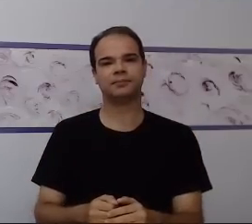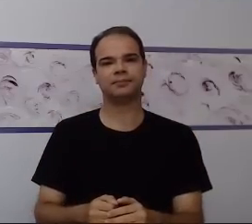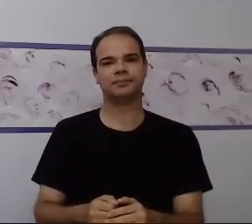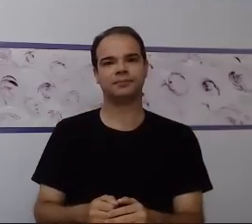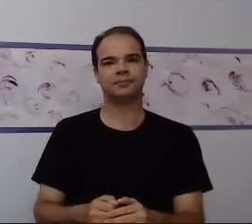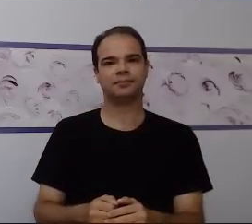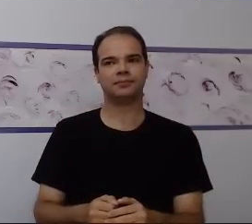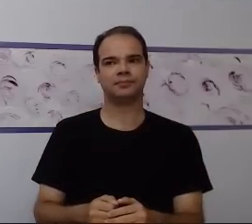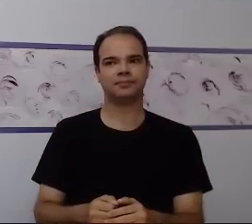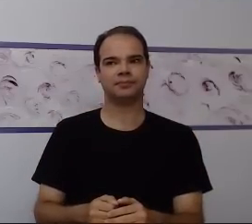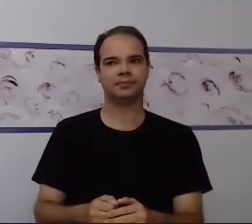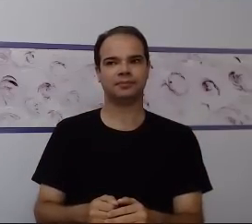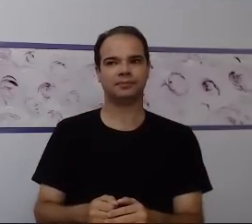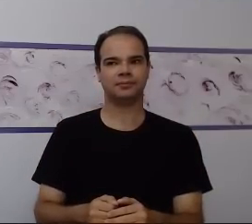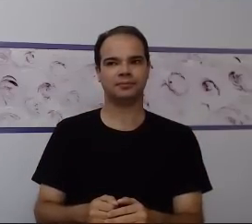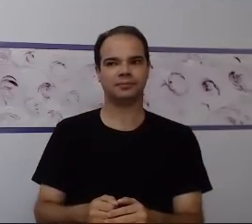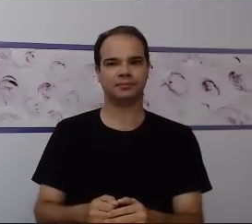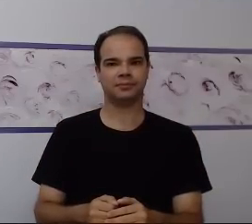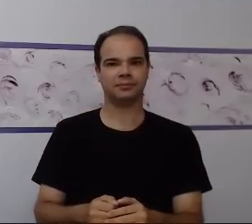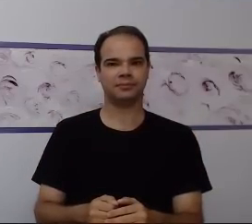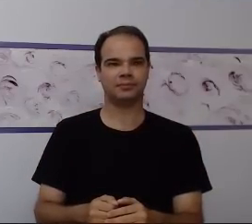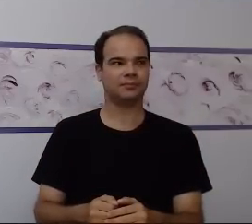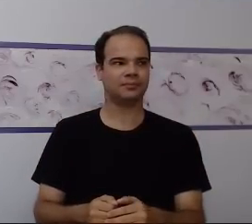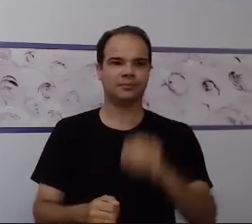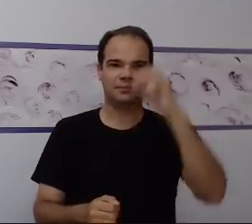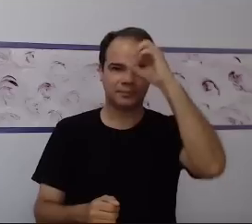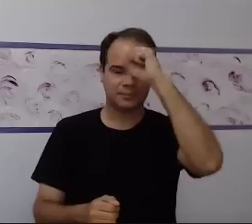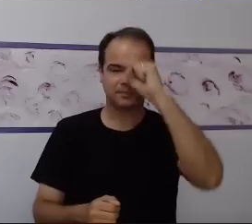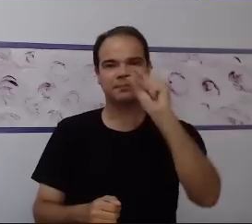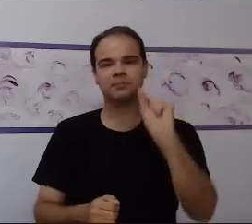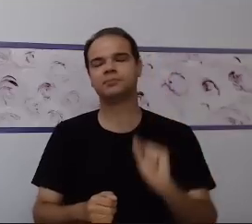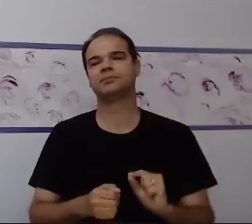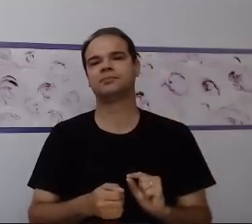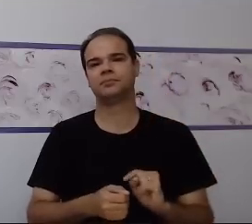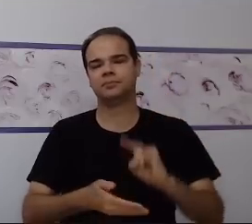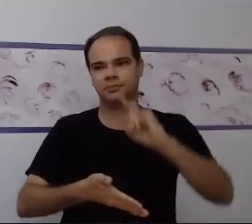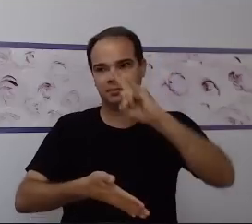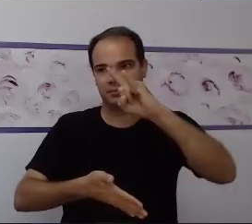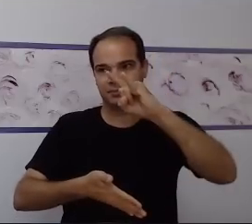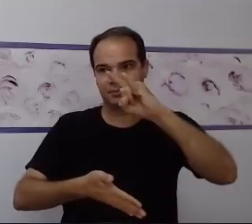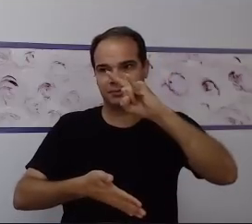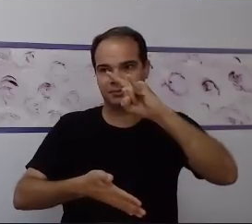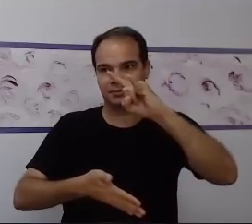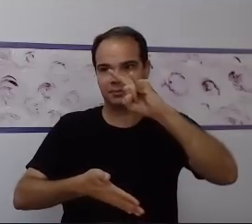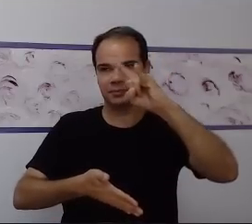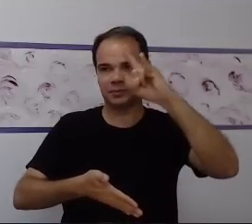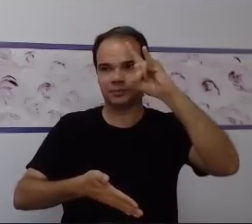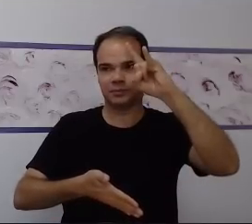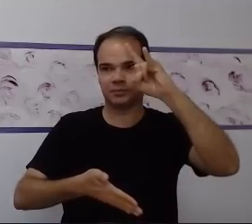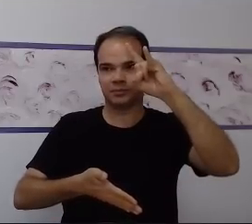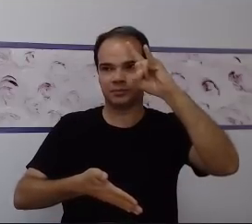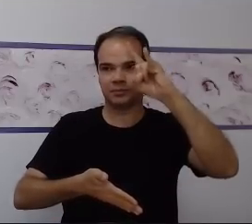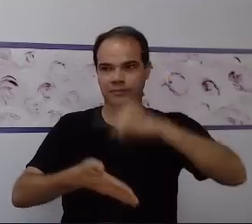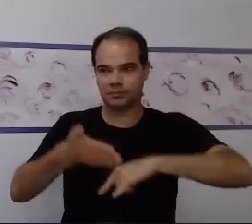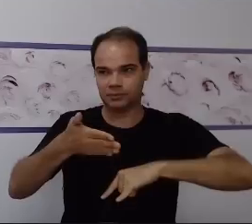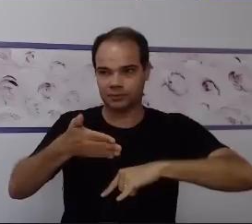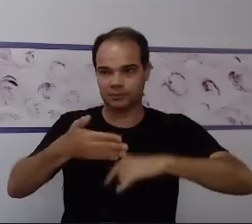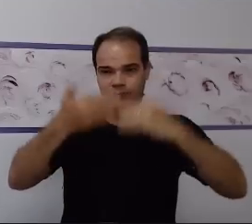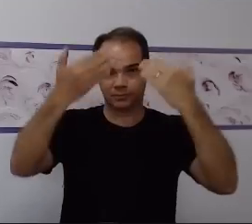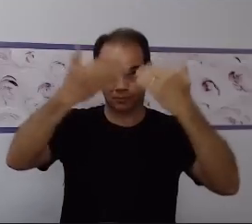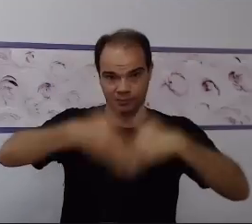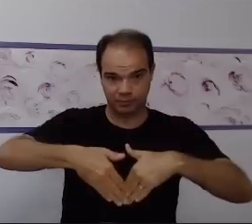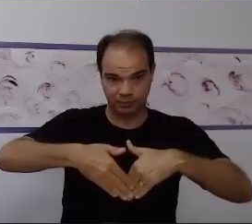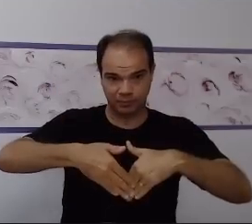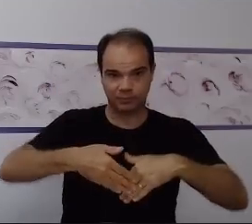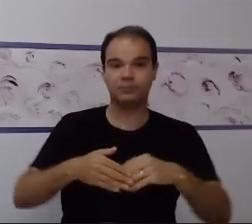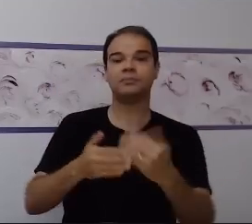fala de questão de ensino estruturado e de aprendizagem e avaliação. Quando você fala de ensino estruturado, você fala de estudar o